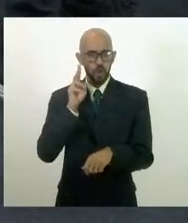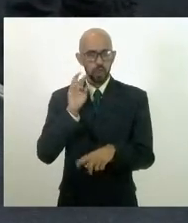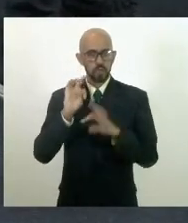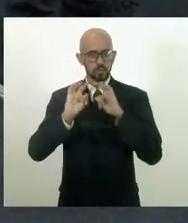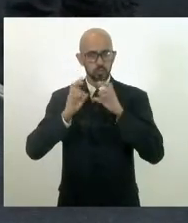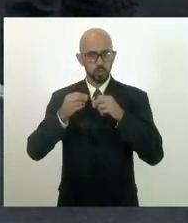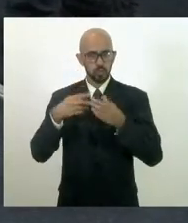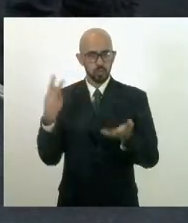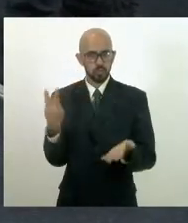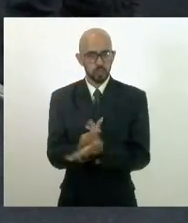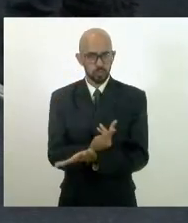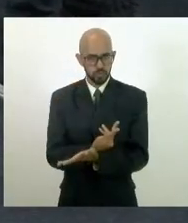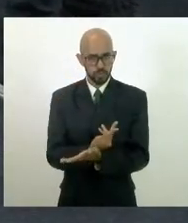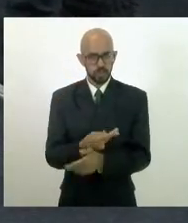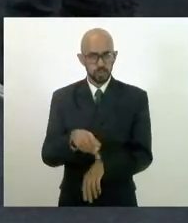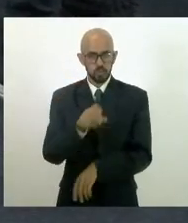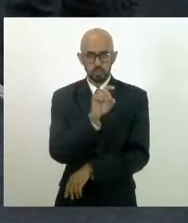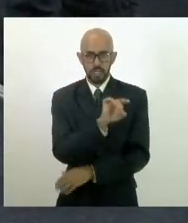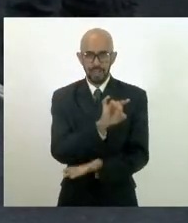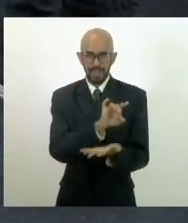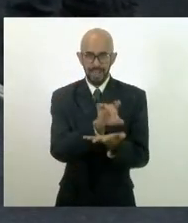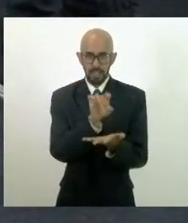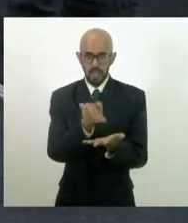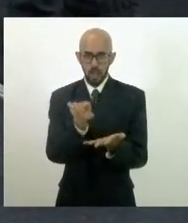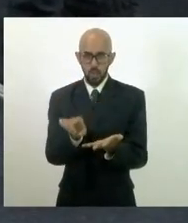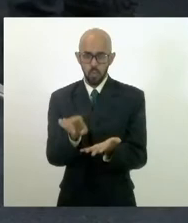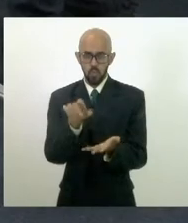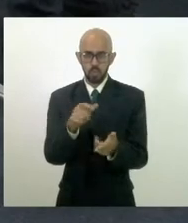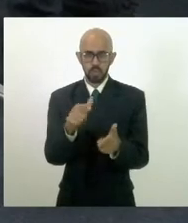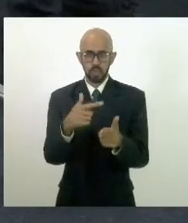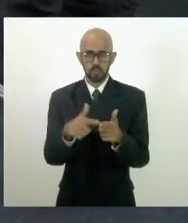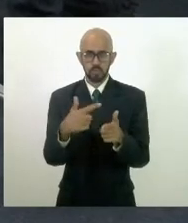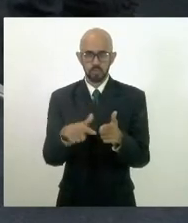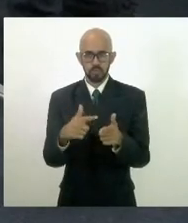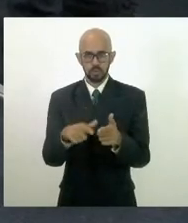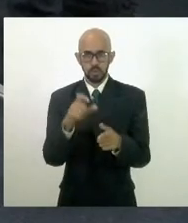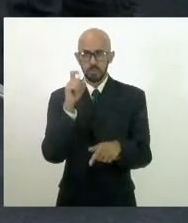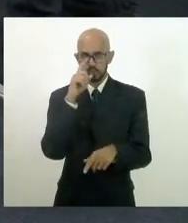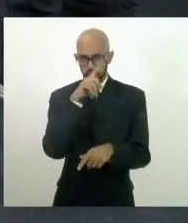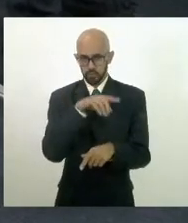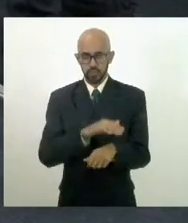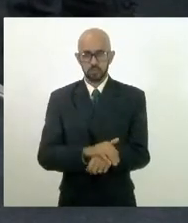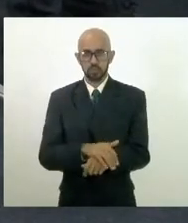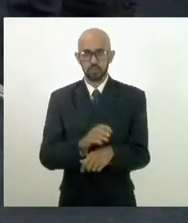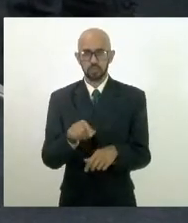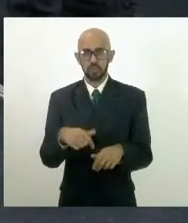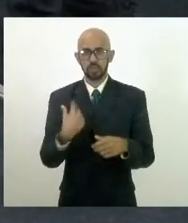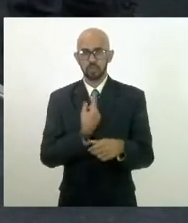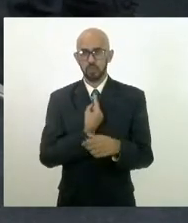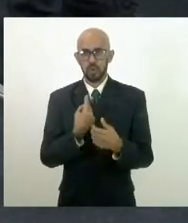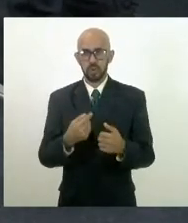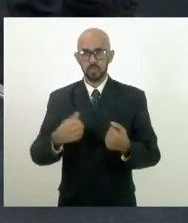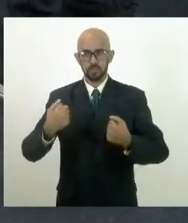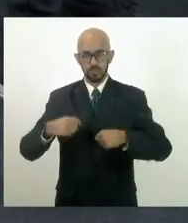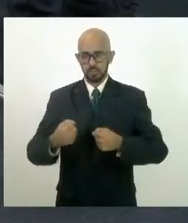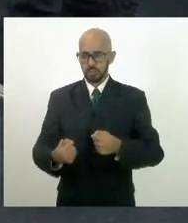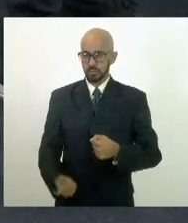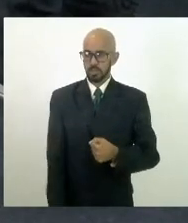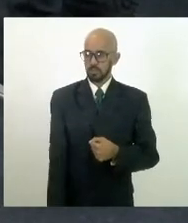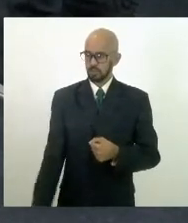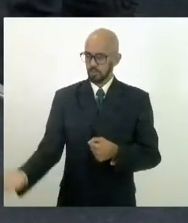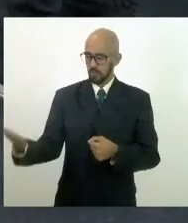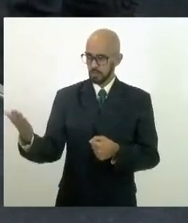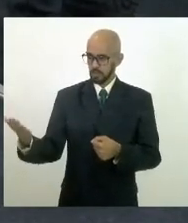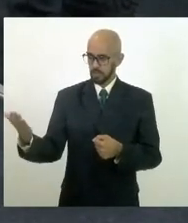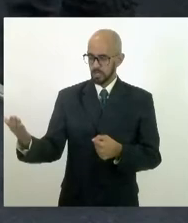dessas pessoas que estão aí nessa situação tão difícil. E aí, gente conta com Vossa Excelência